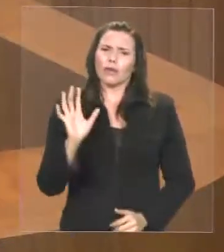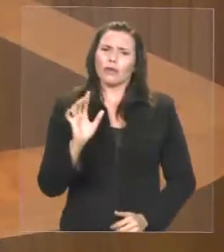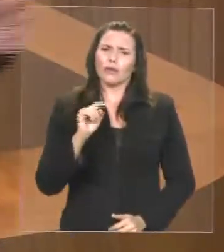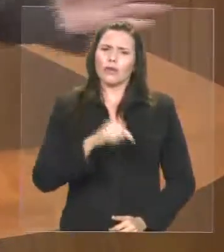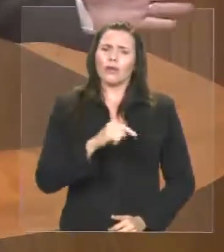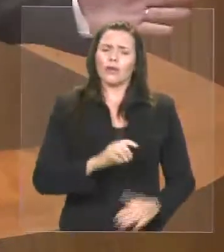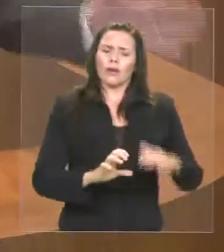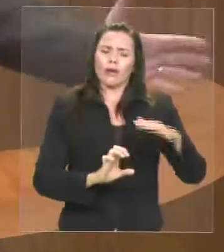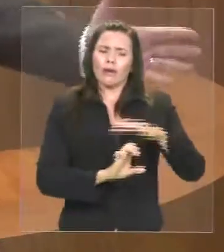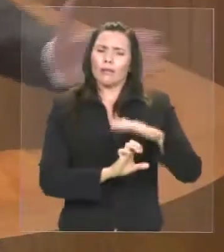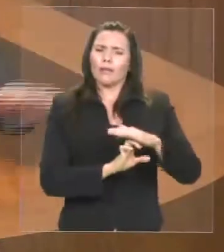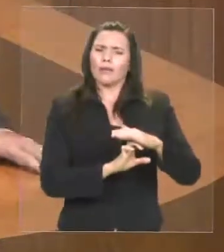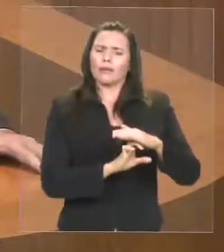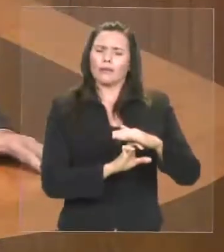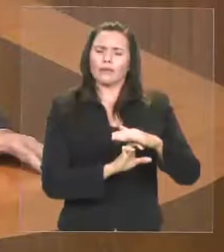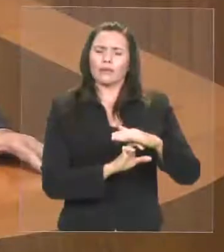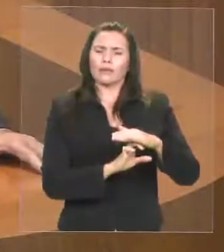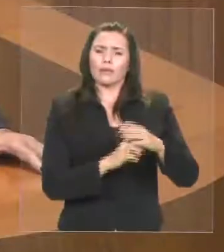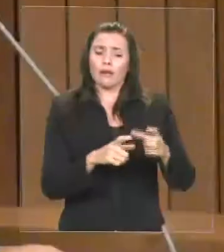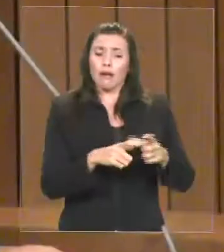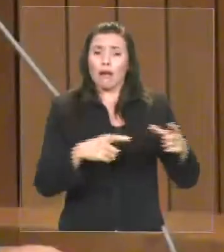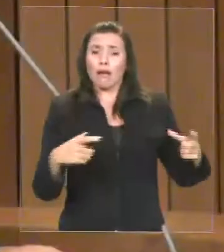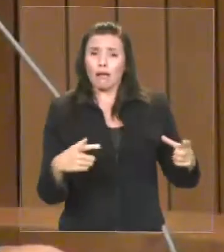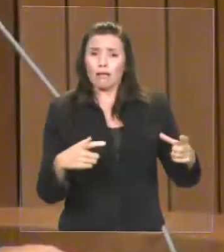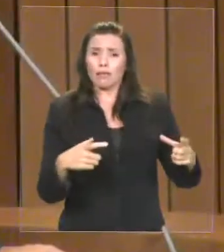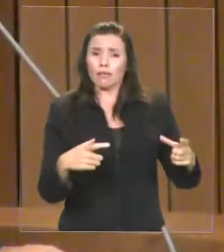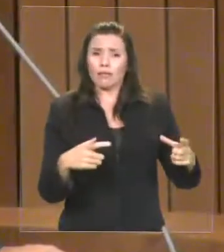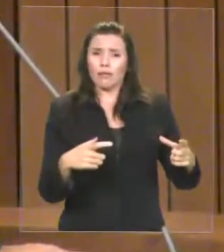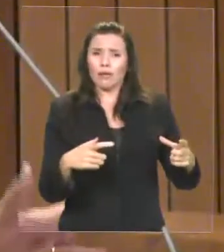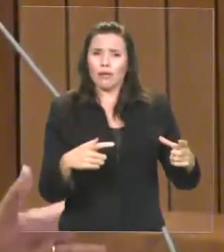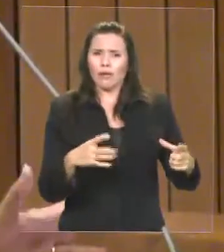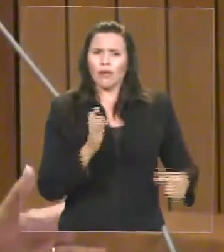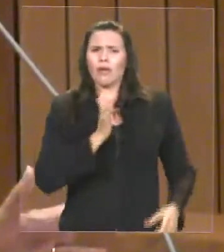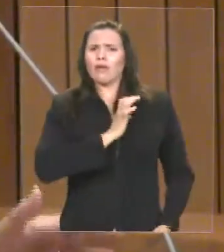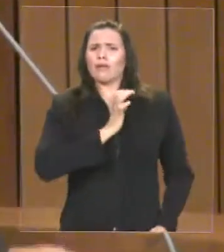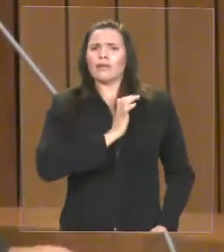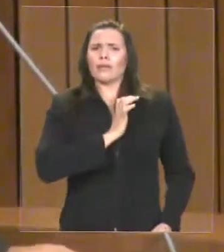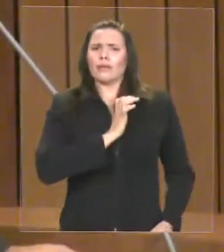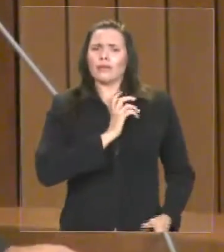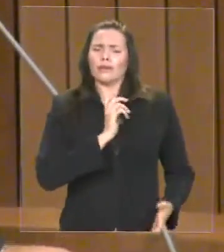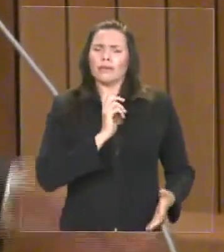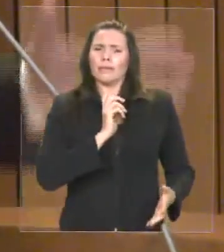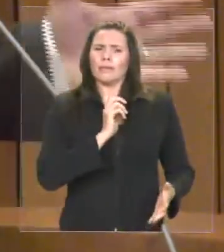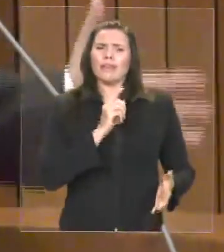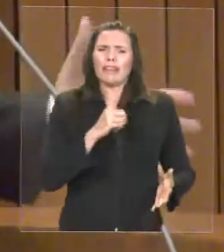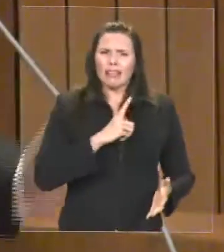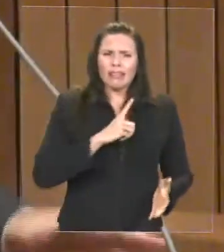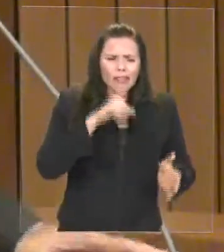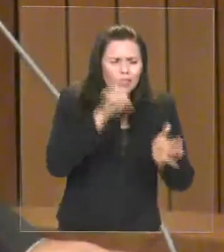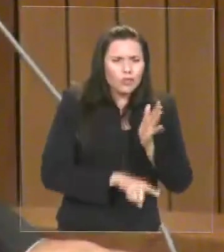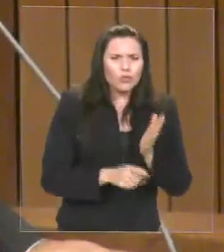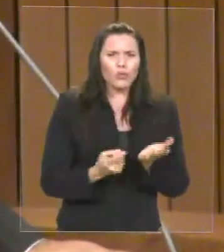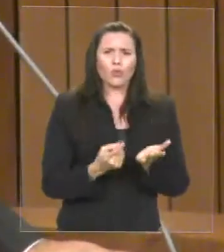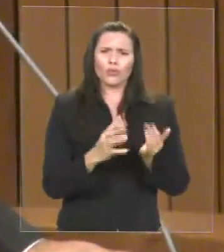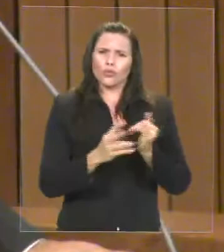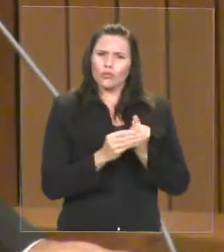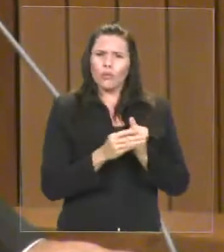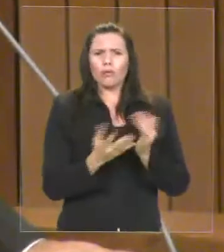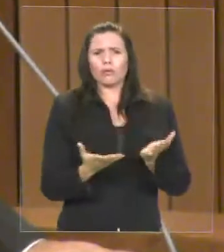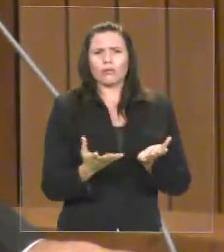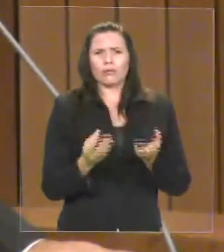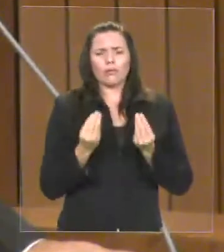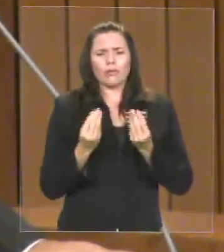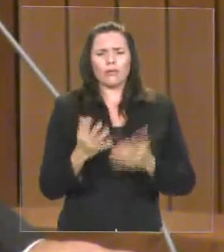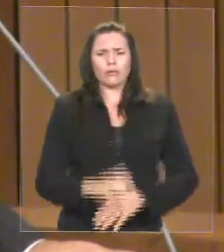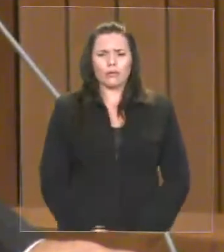sinais totalmente distintos. Para não falar na questão programática, é que os partidos que dão apoio à